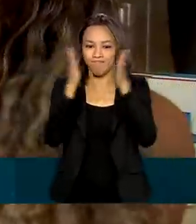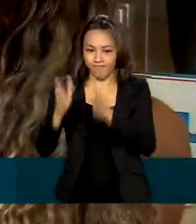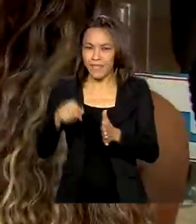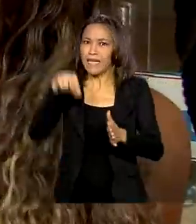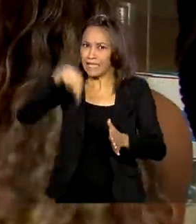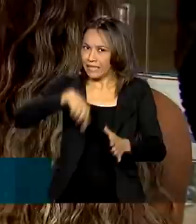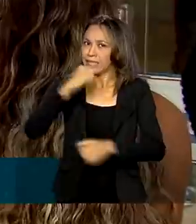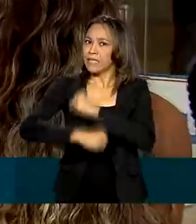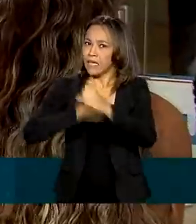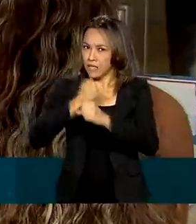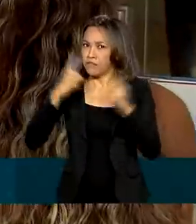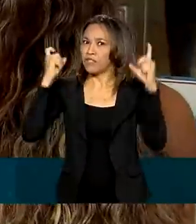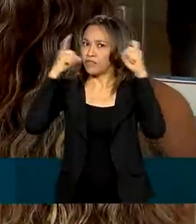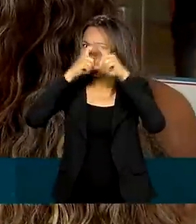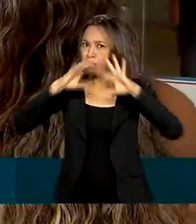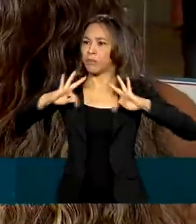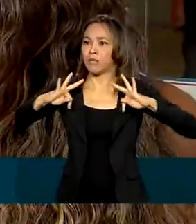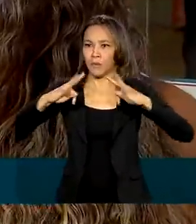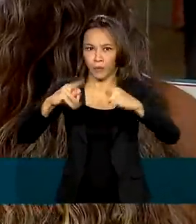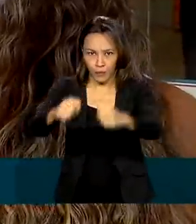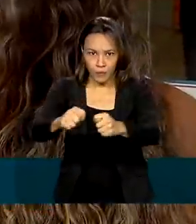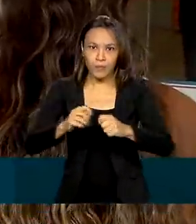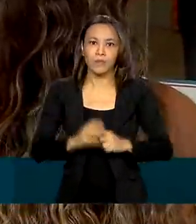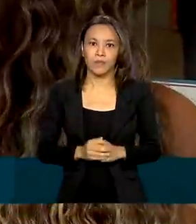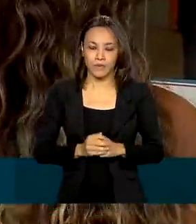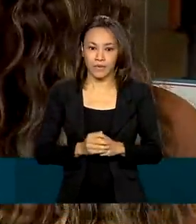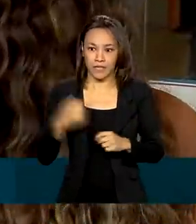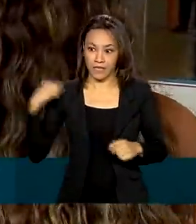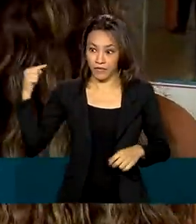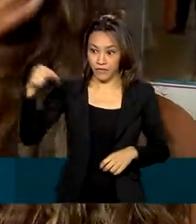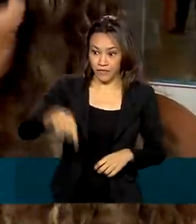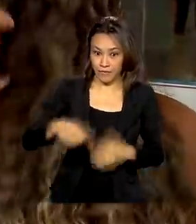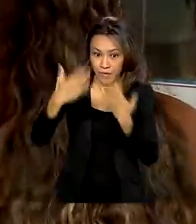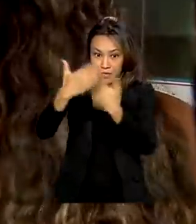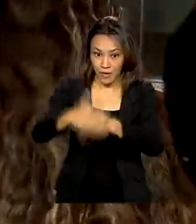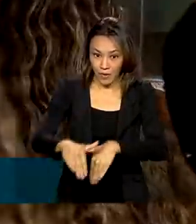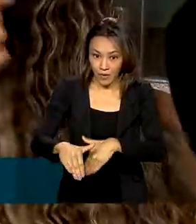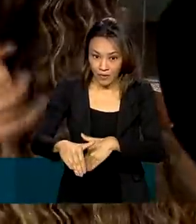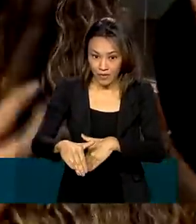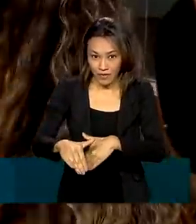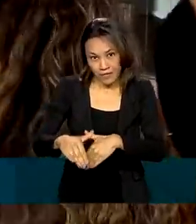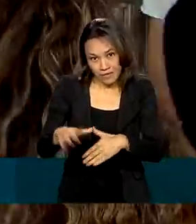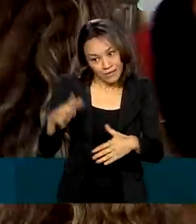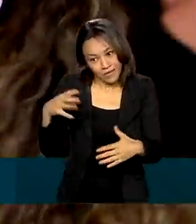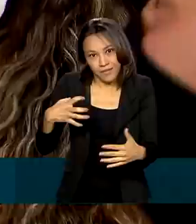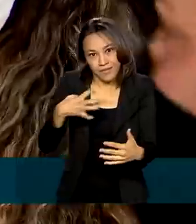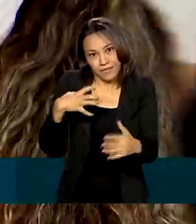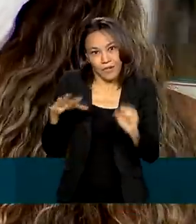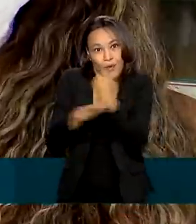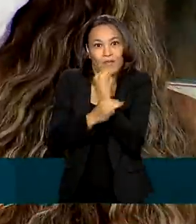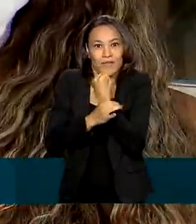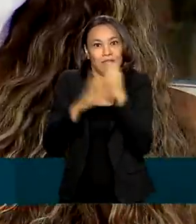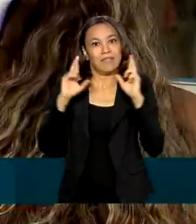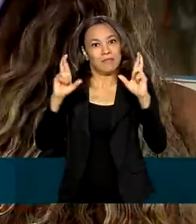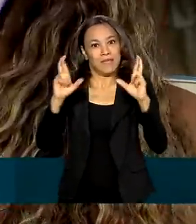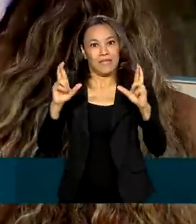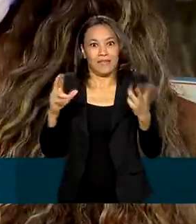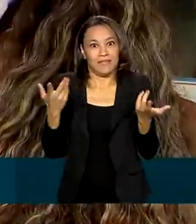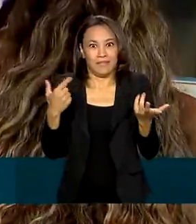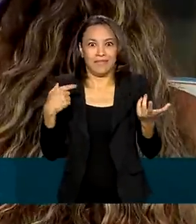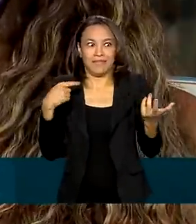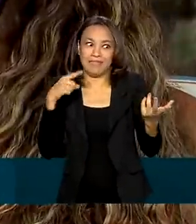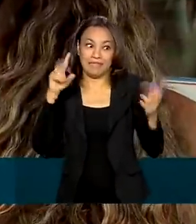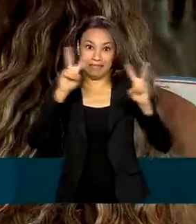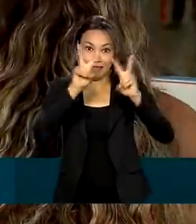difícil para todo mundo, entendeu? Aí vem para a prova sem confiança, sem esperança, ainda mais nessa situação de